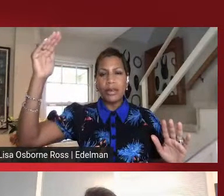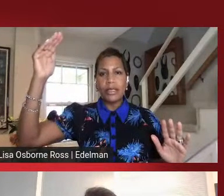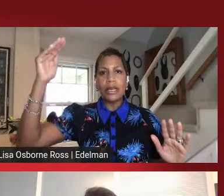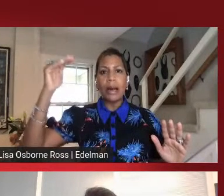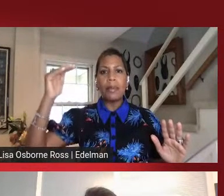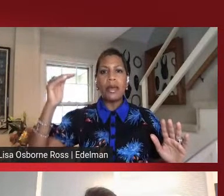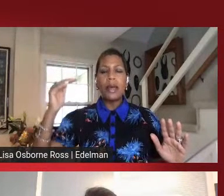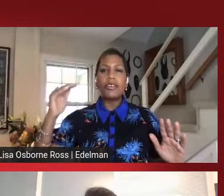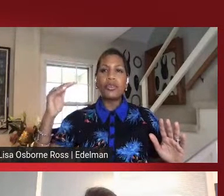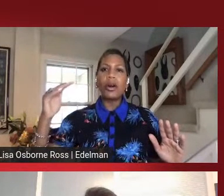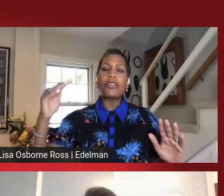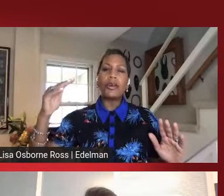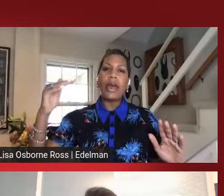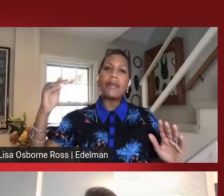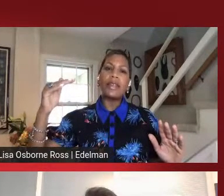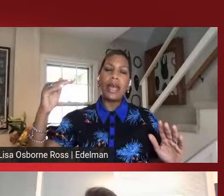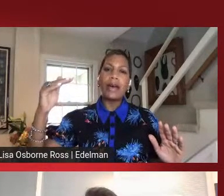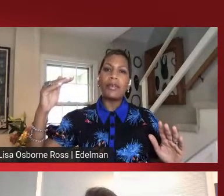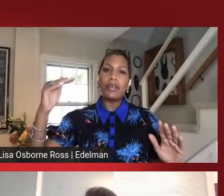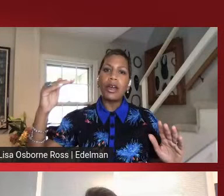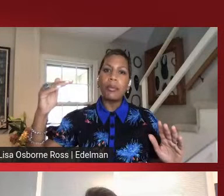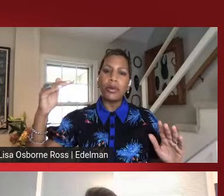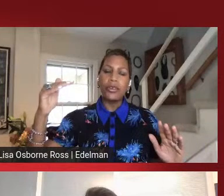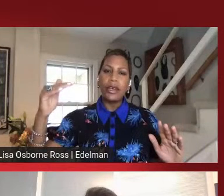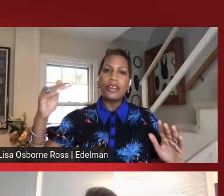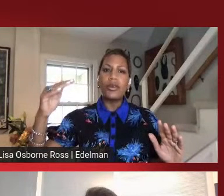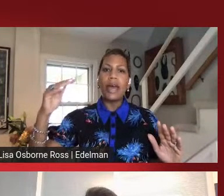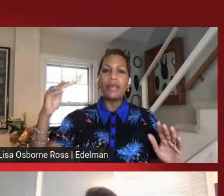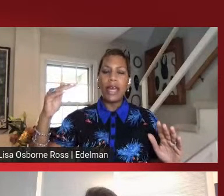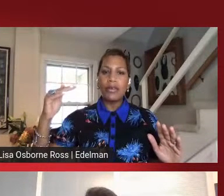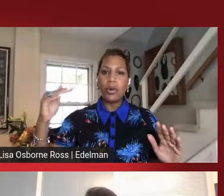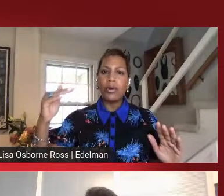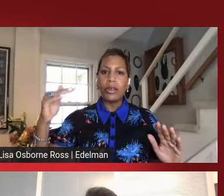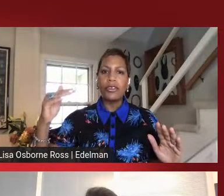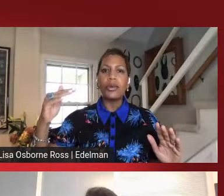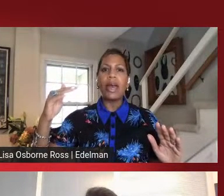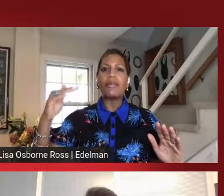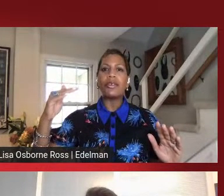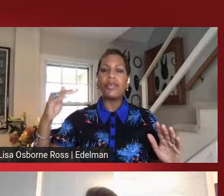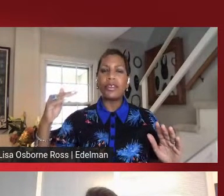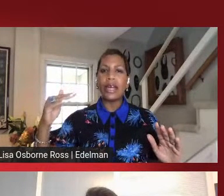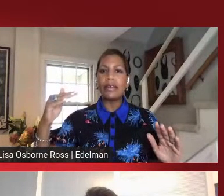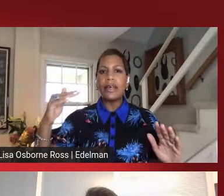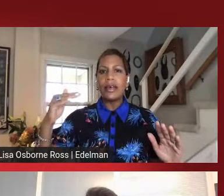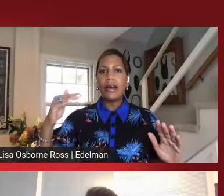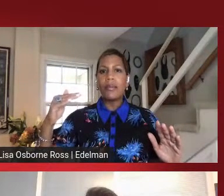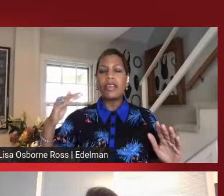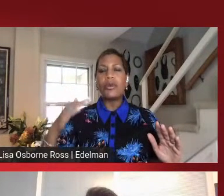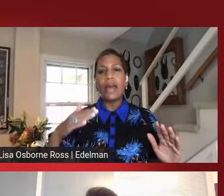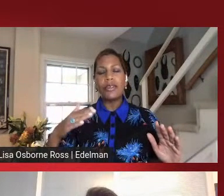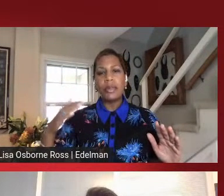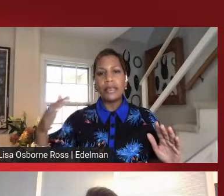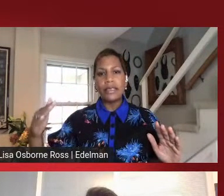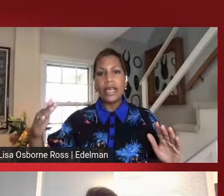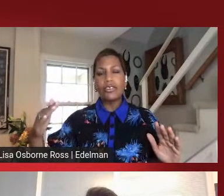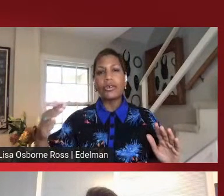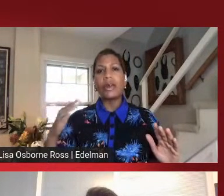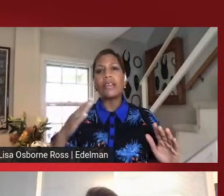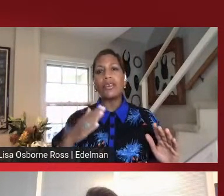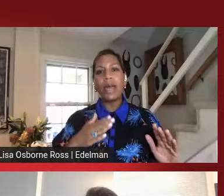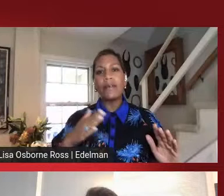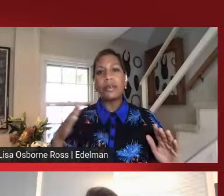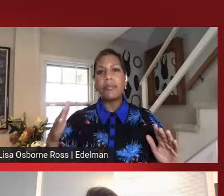liderança no topo, mas você também tem que ter números, você tem que ter quotas, você tem que ser, e você tem que ser